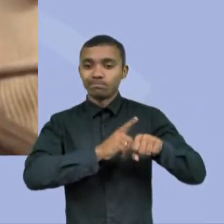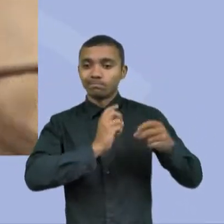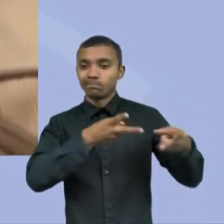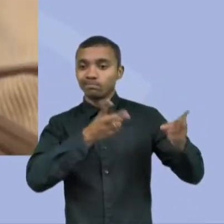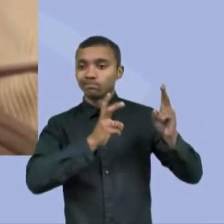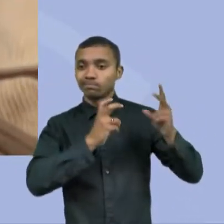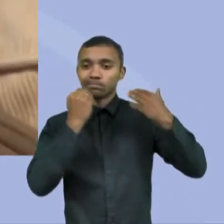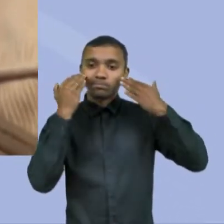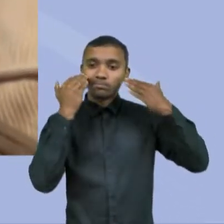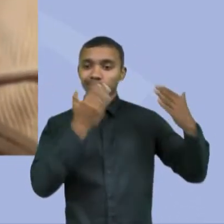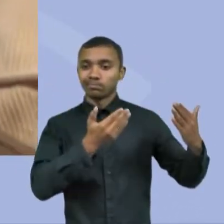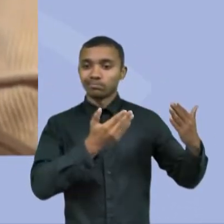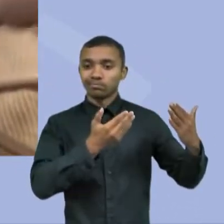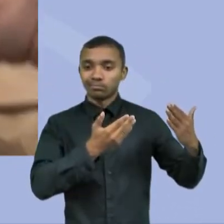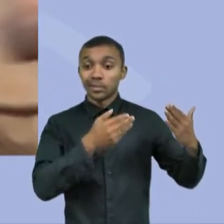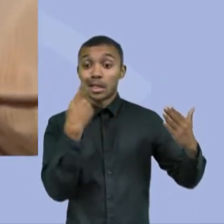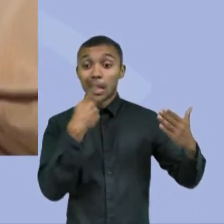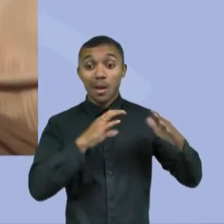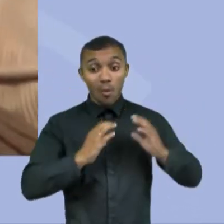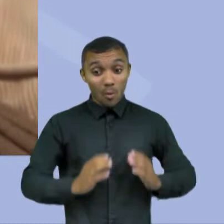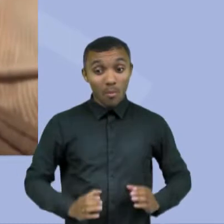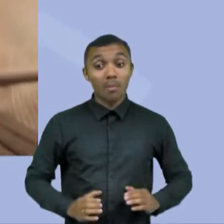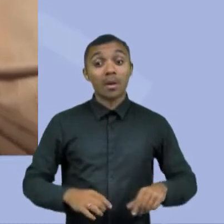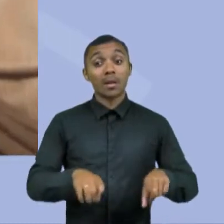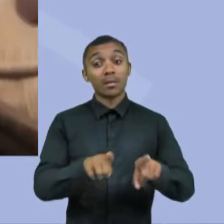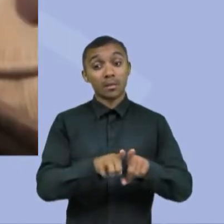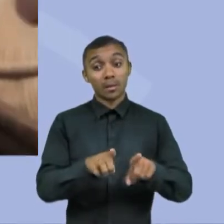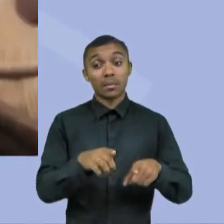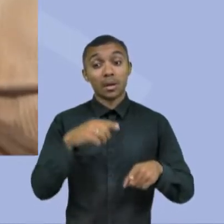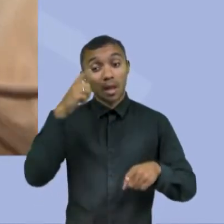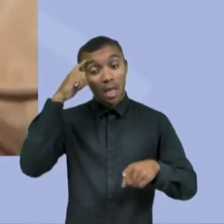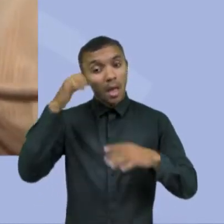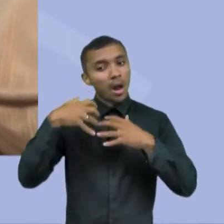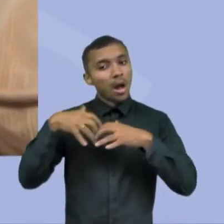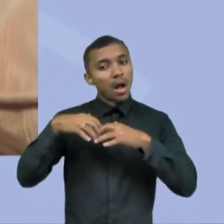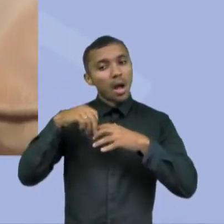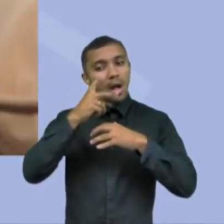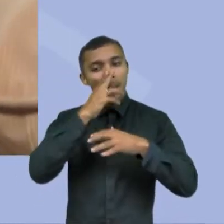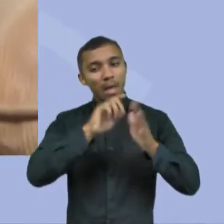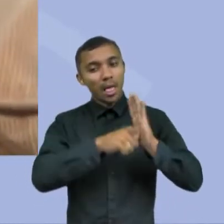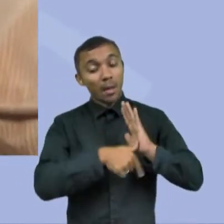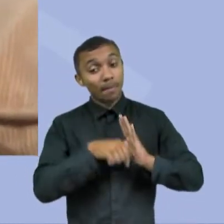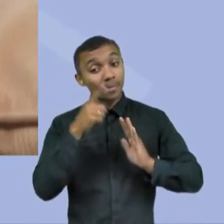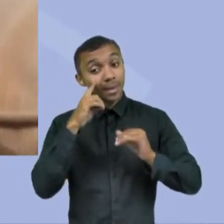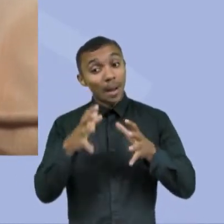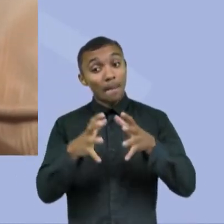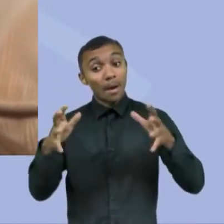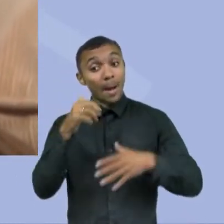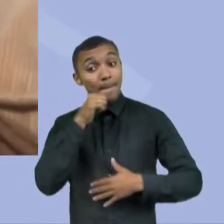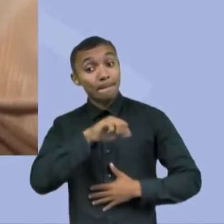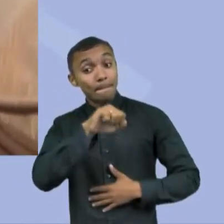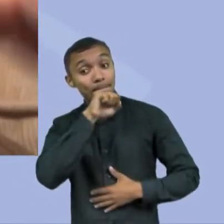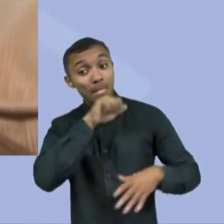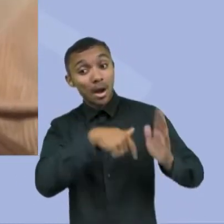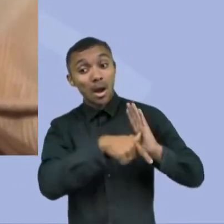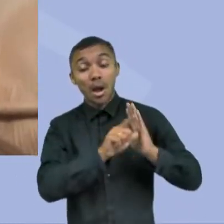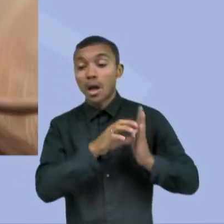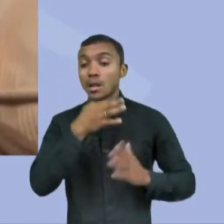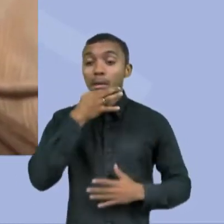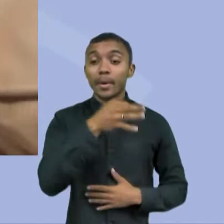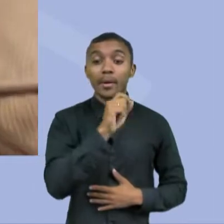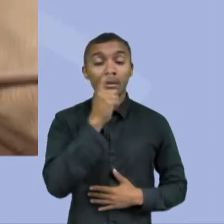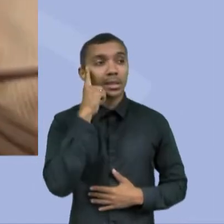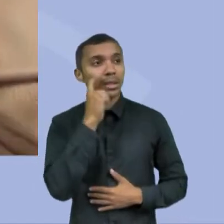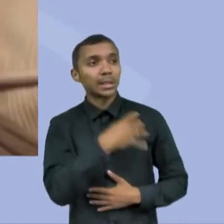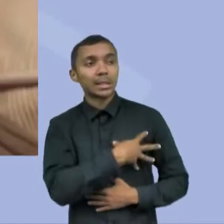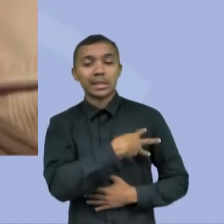comportamental, cognitivo. Então, muitas mães relatam que os seus filhos